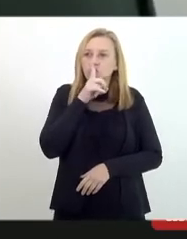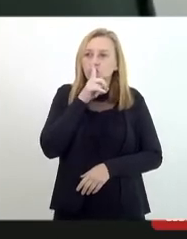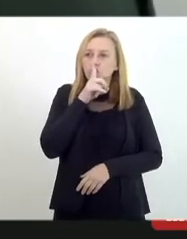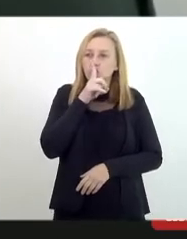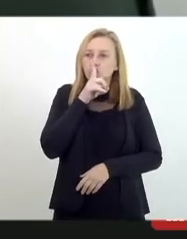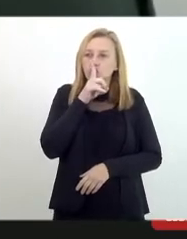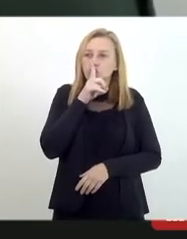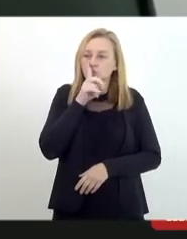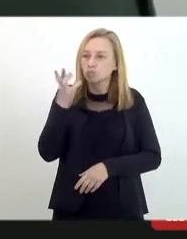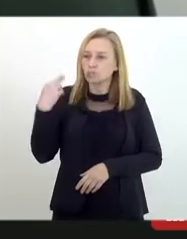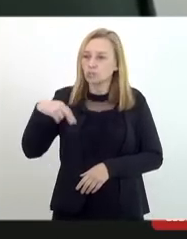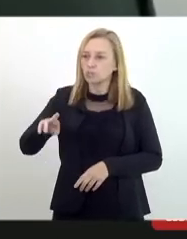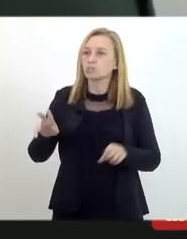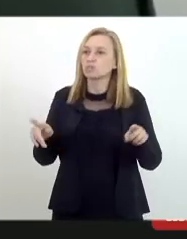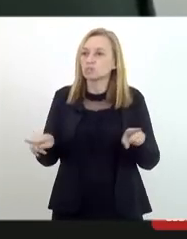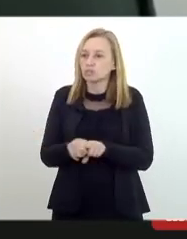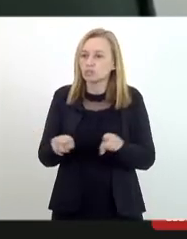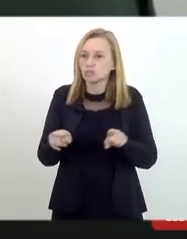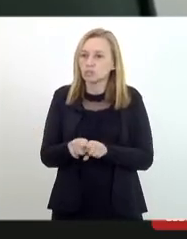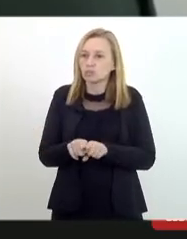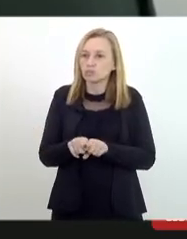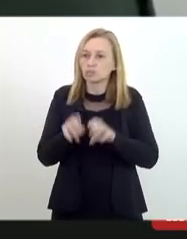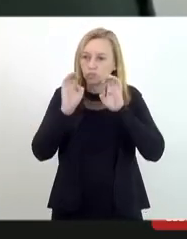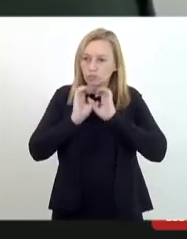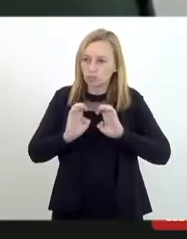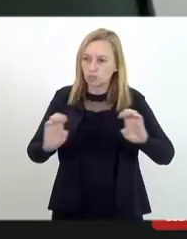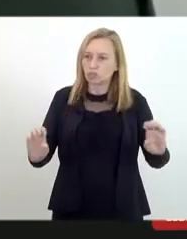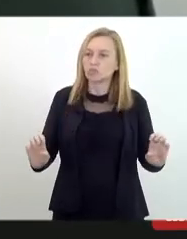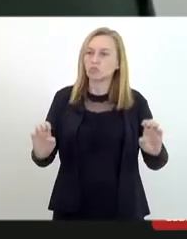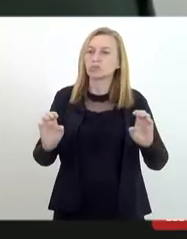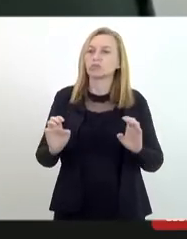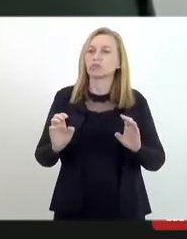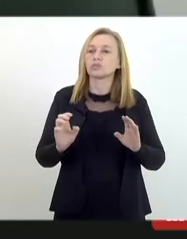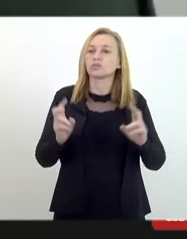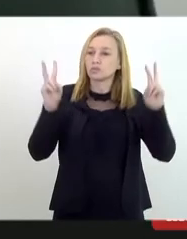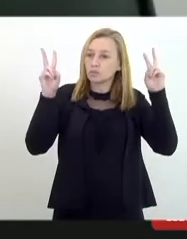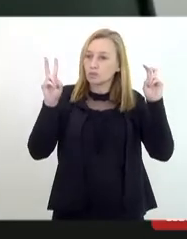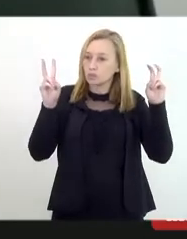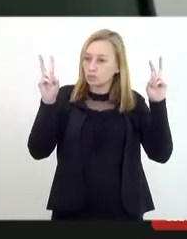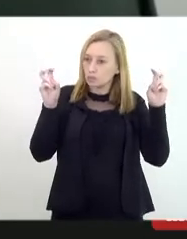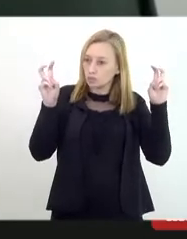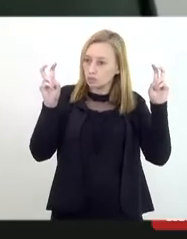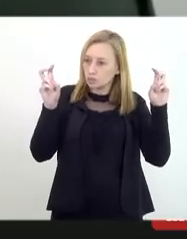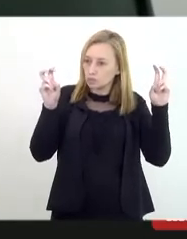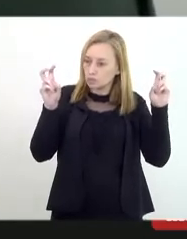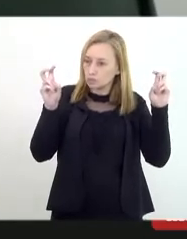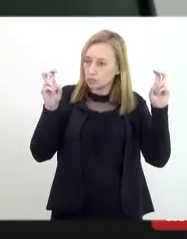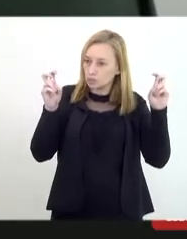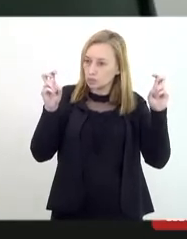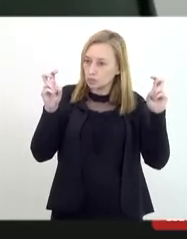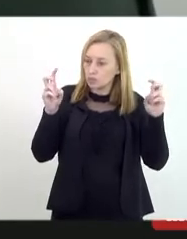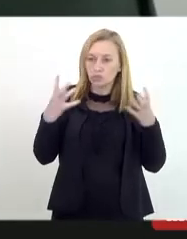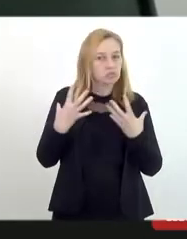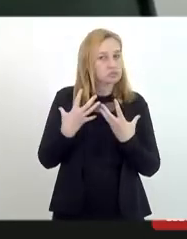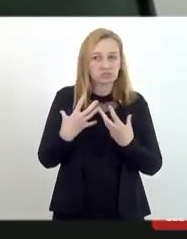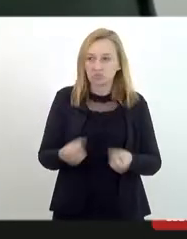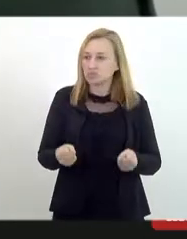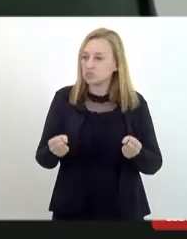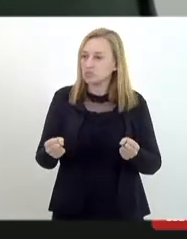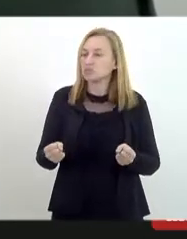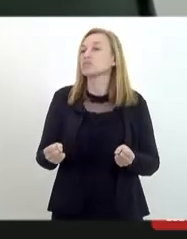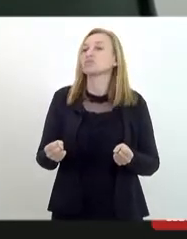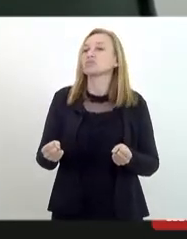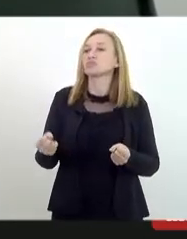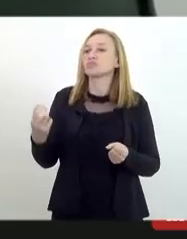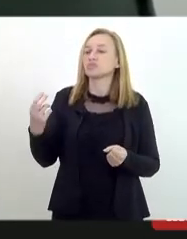religiosos até dos evangélicos, com relação a esses atos de intolerância, ele se referia, no caso aos ministros, aos pastores,